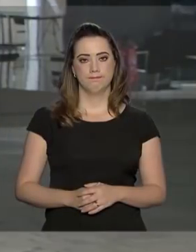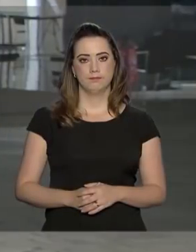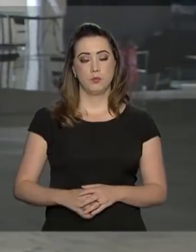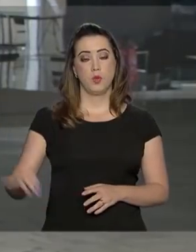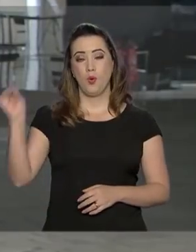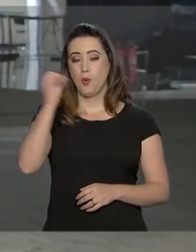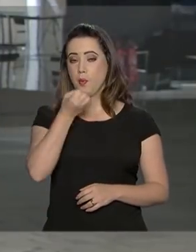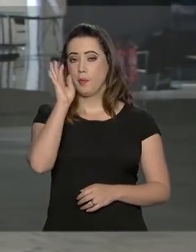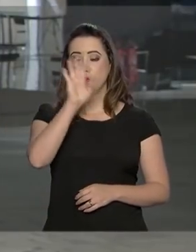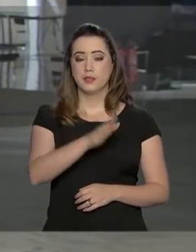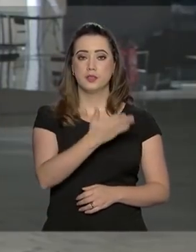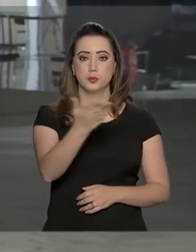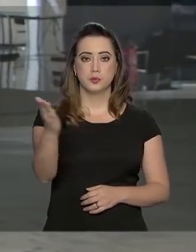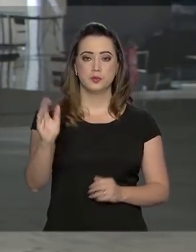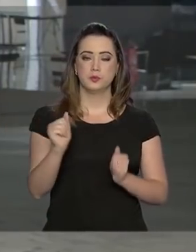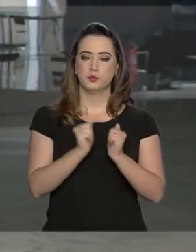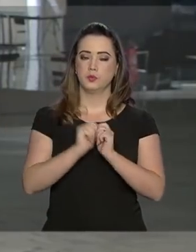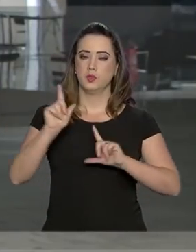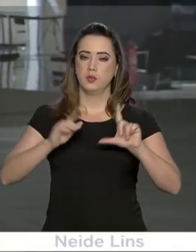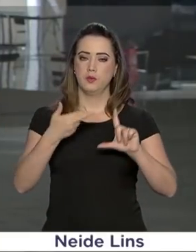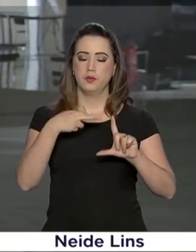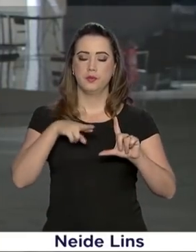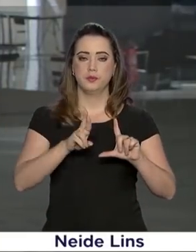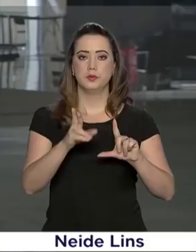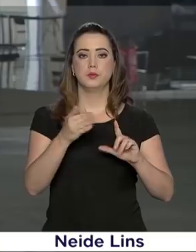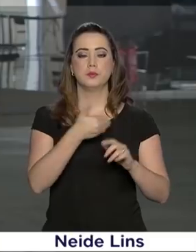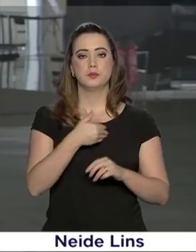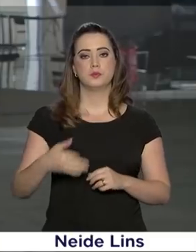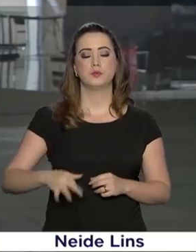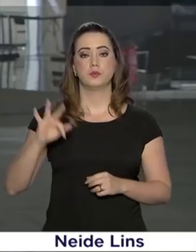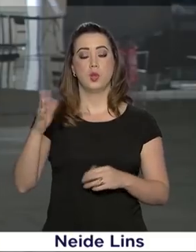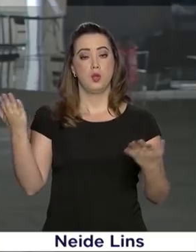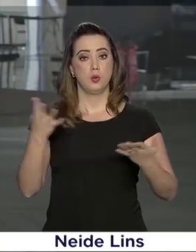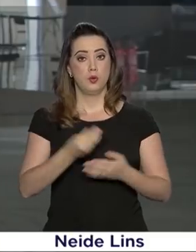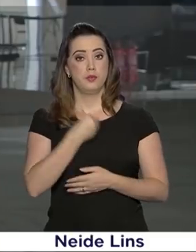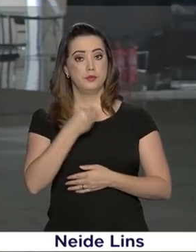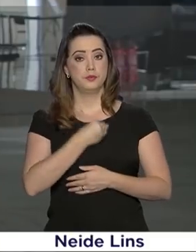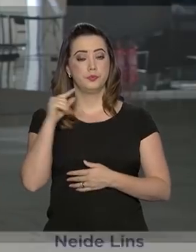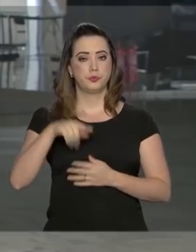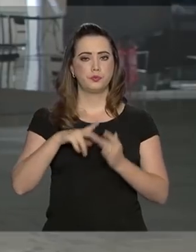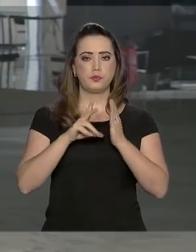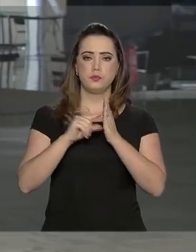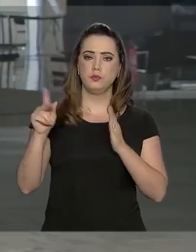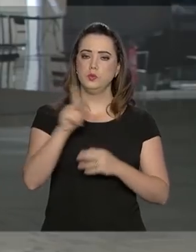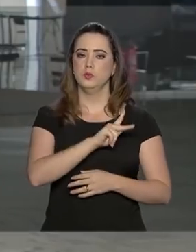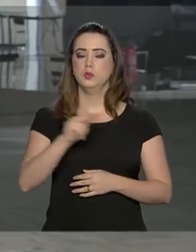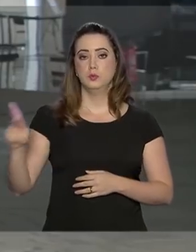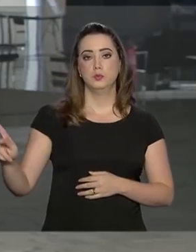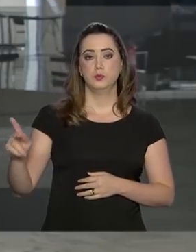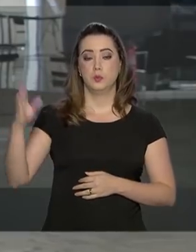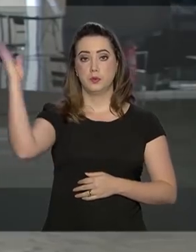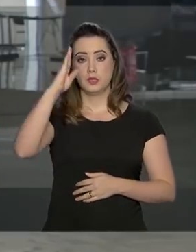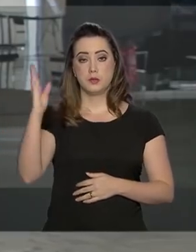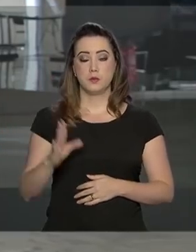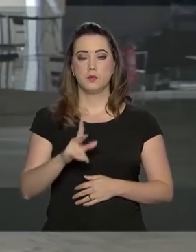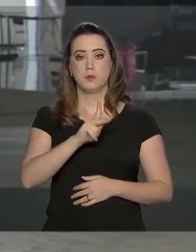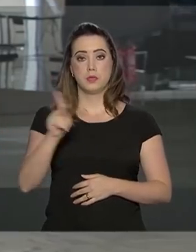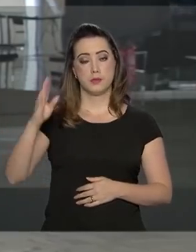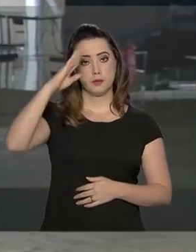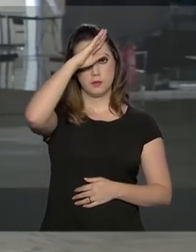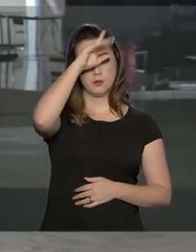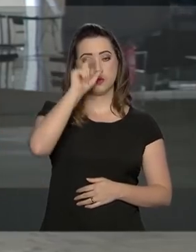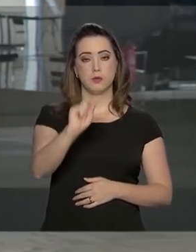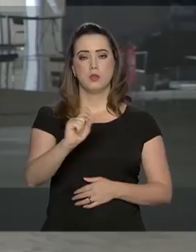Boa tarde para você que acompanha NBR, a TV do Governo Federal. Eu falo ao vivo aqui do Palácio do Planalto, onde o presidente da República, Jair Bolsonaro,